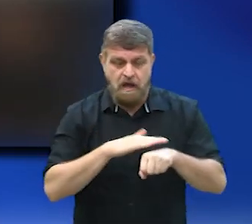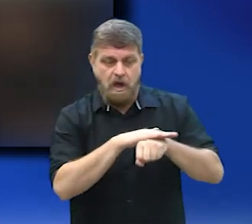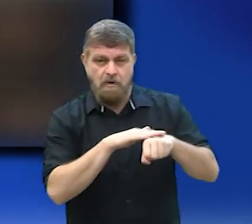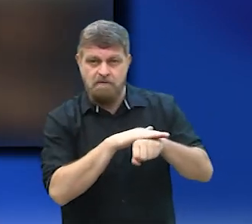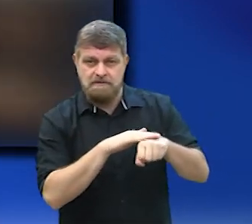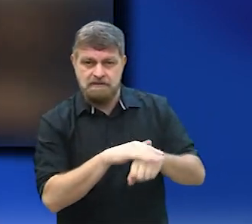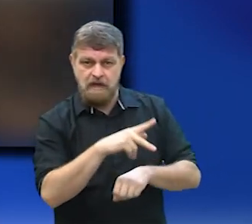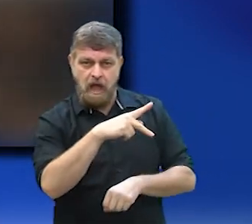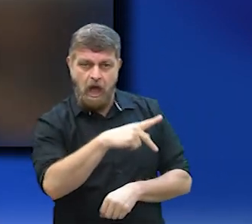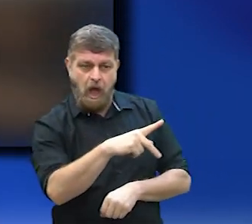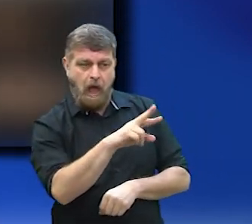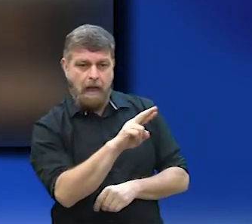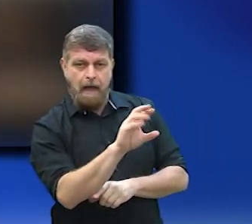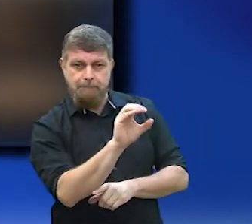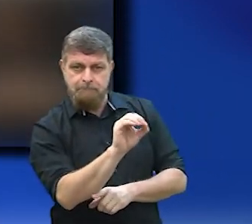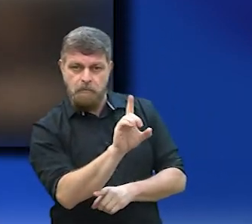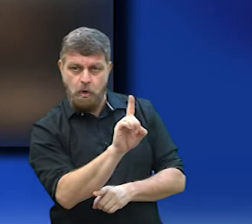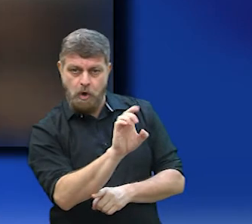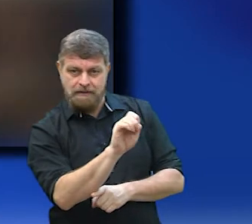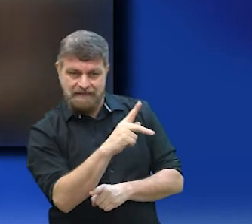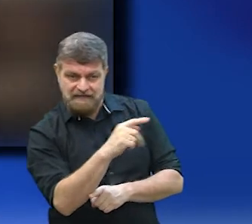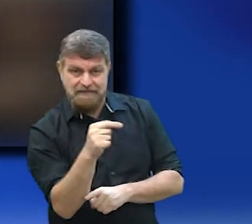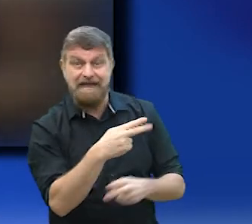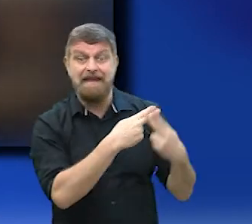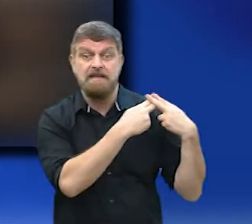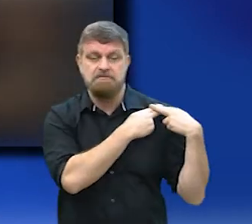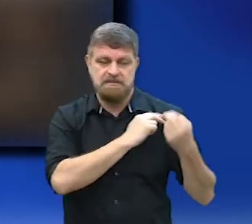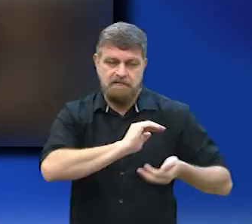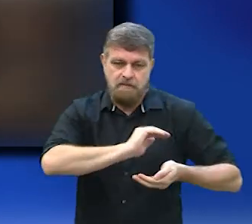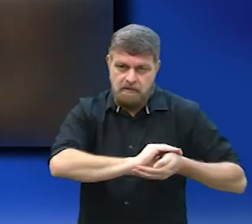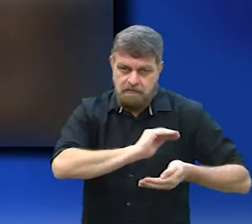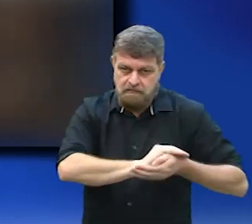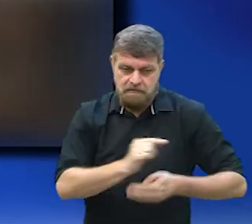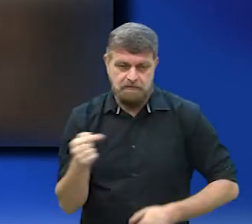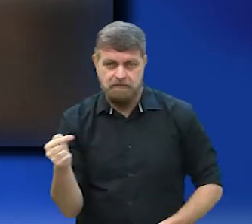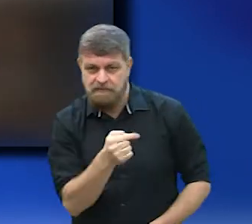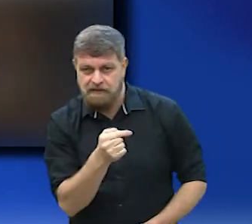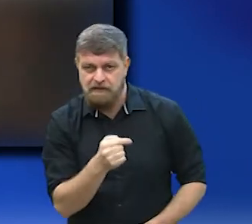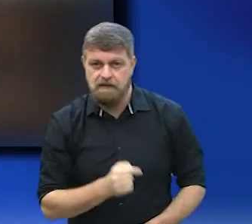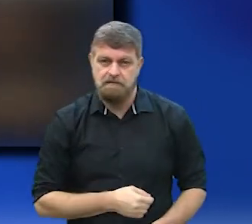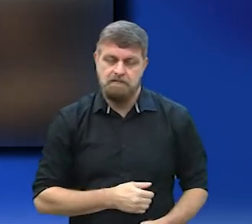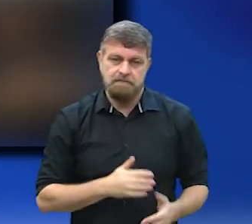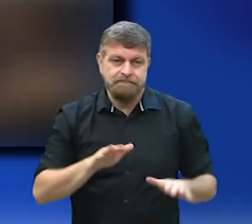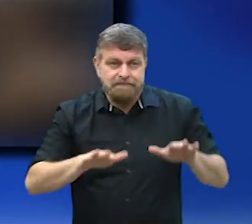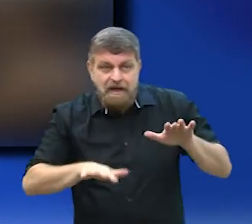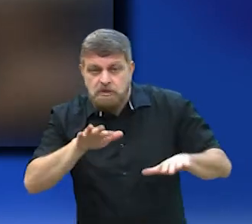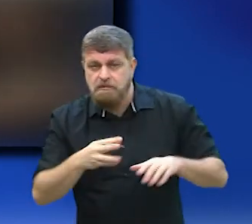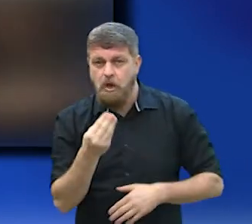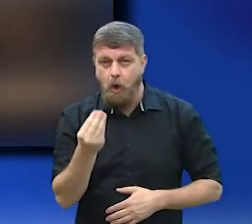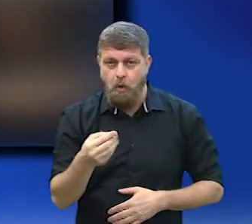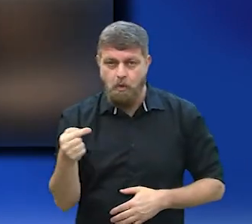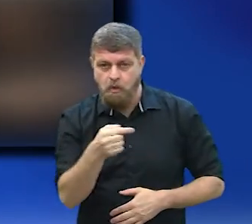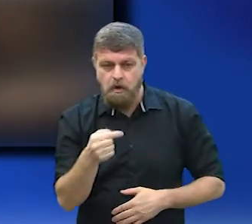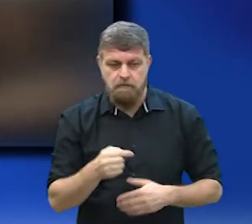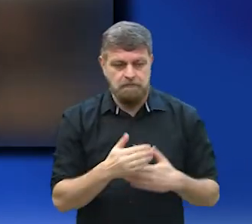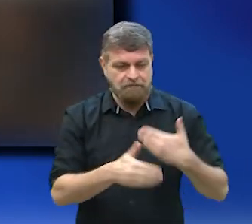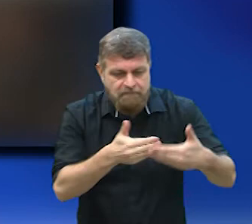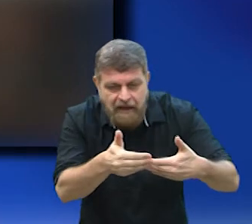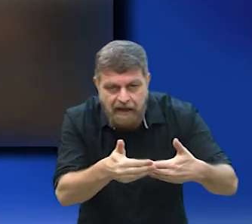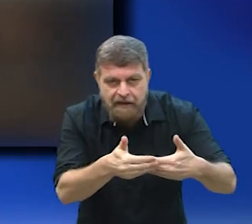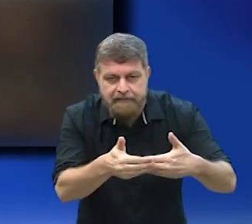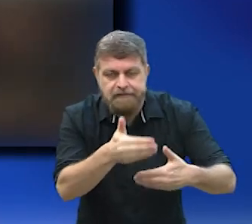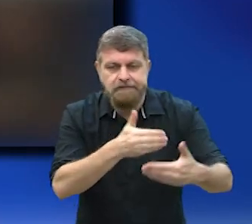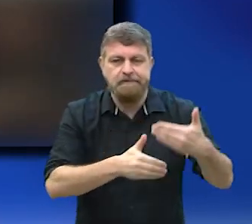então eu só estava tratando na Prodesp, que era o órgão que cuida do Poupa Tempo. E a Prodesp é mais ou menos o seguinte, é um